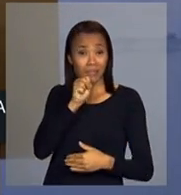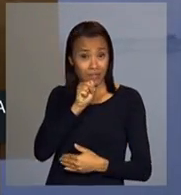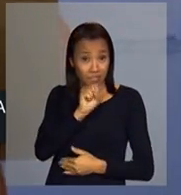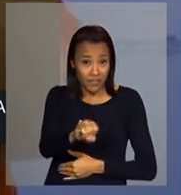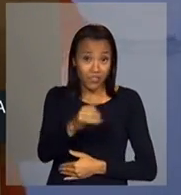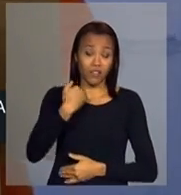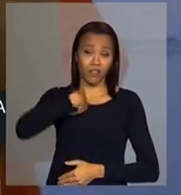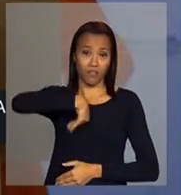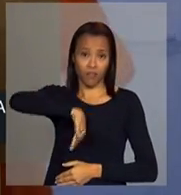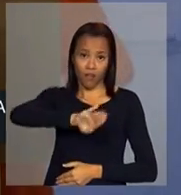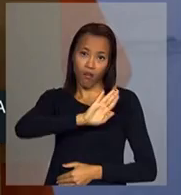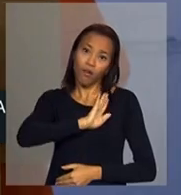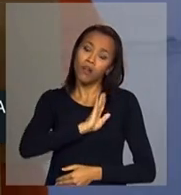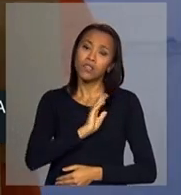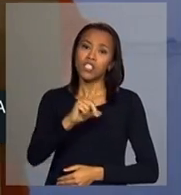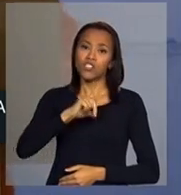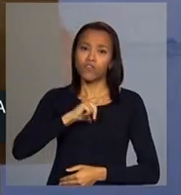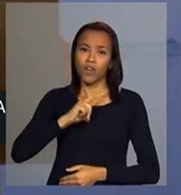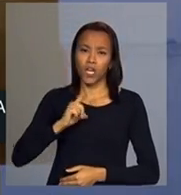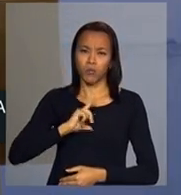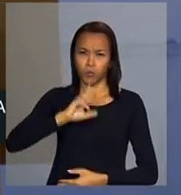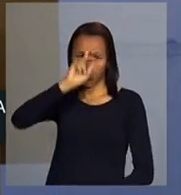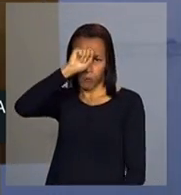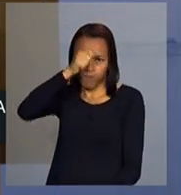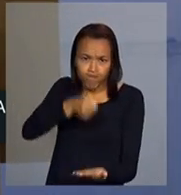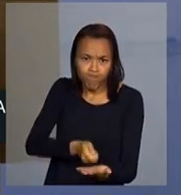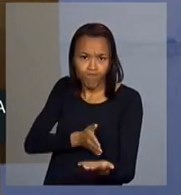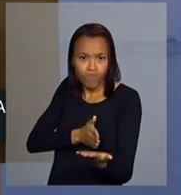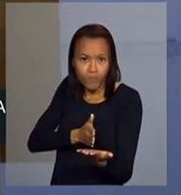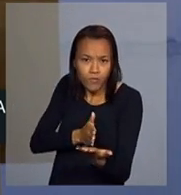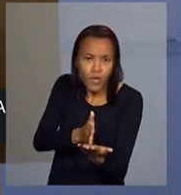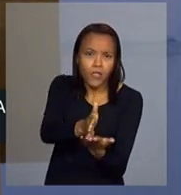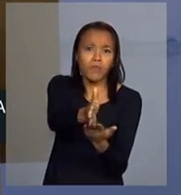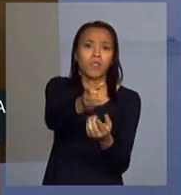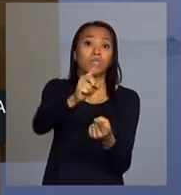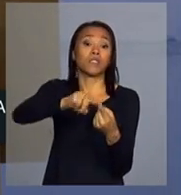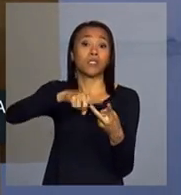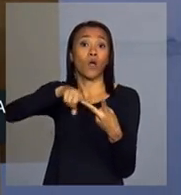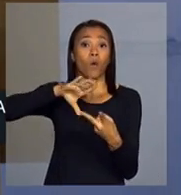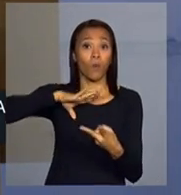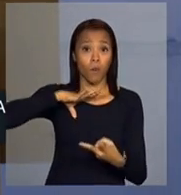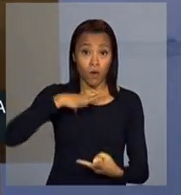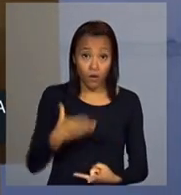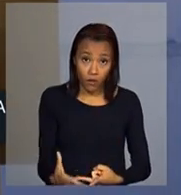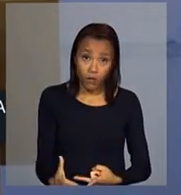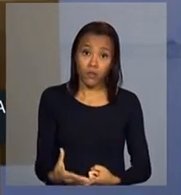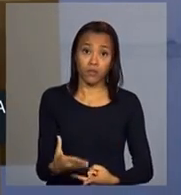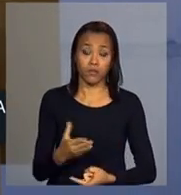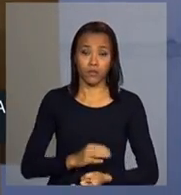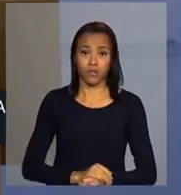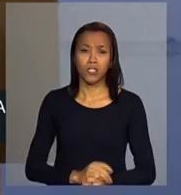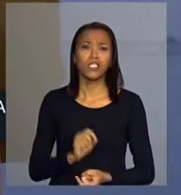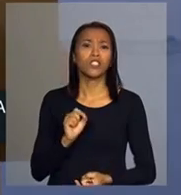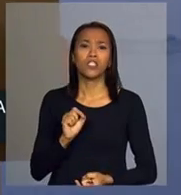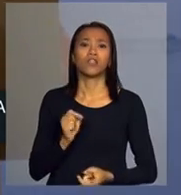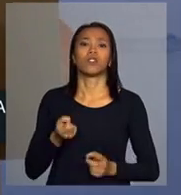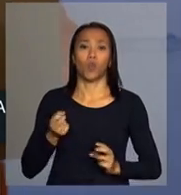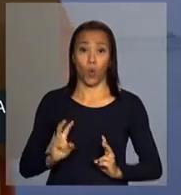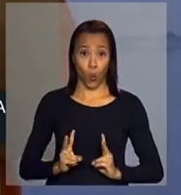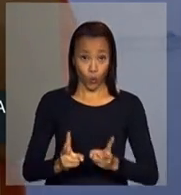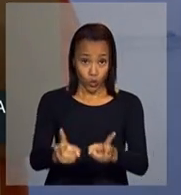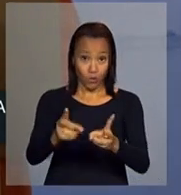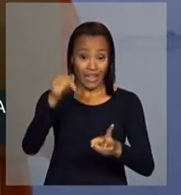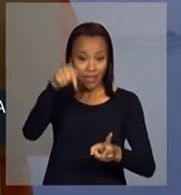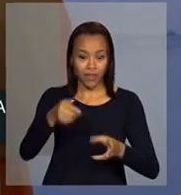nós tivermos a determinação, a coragem de continuar por